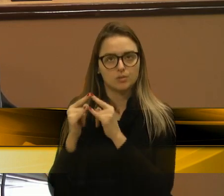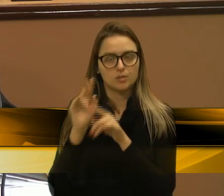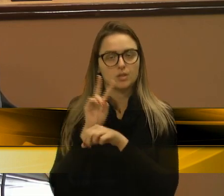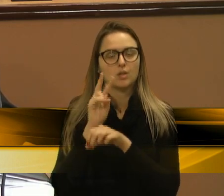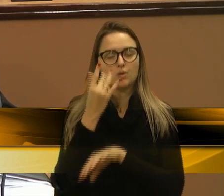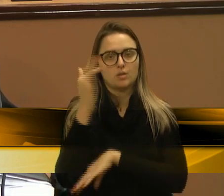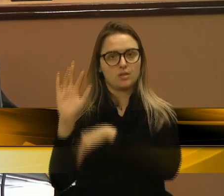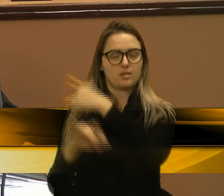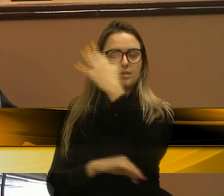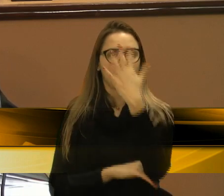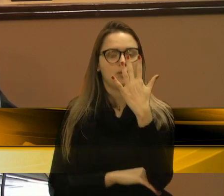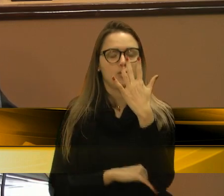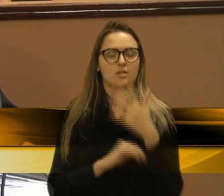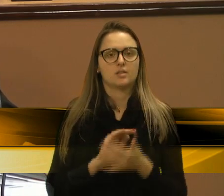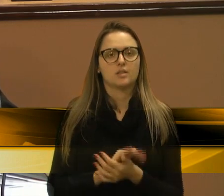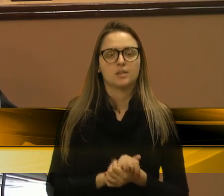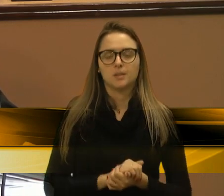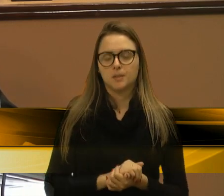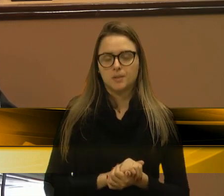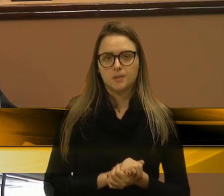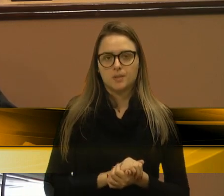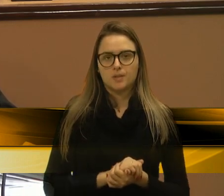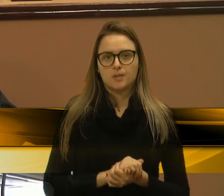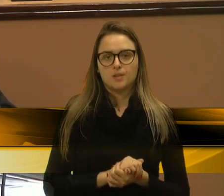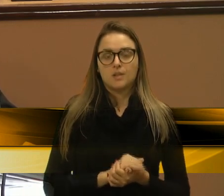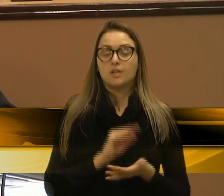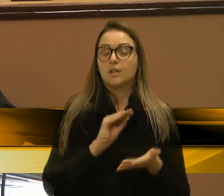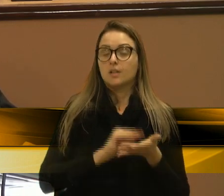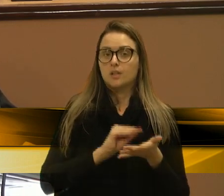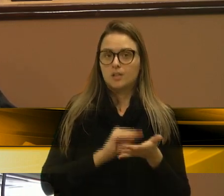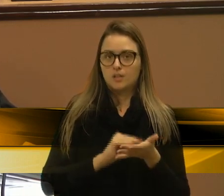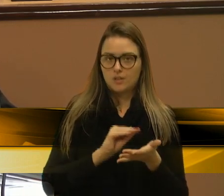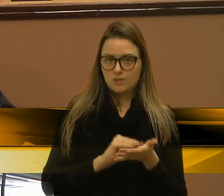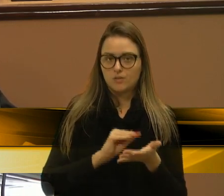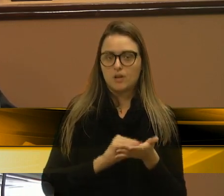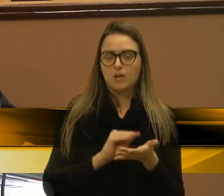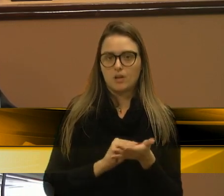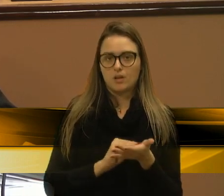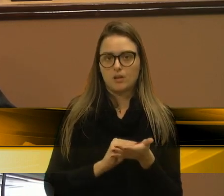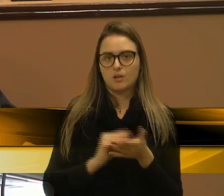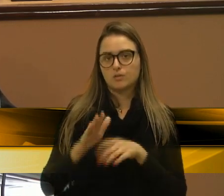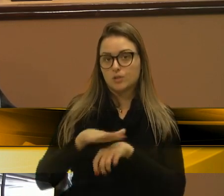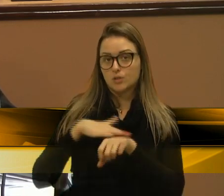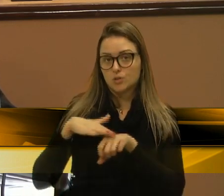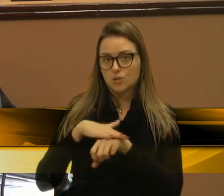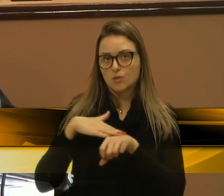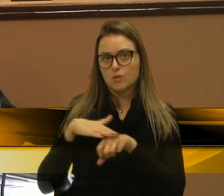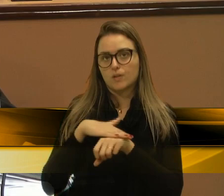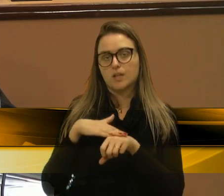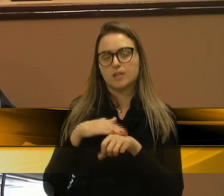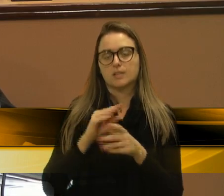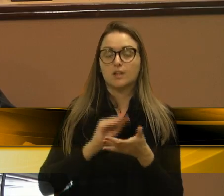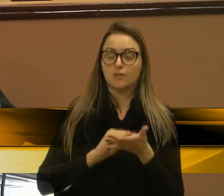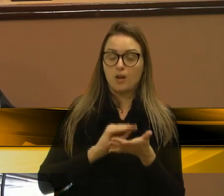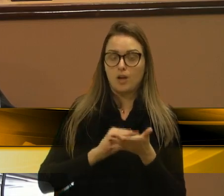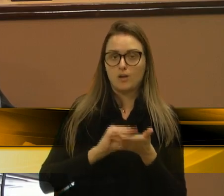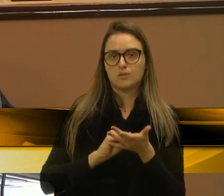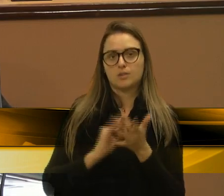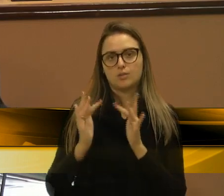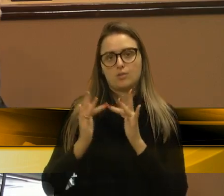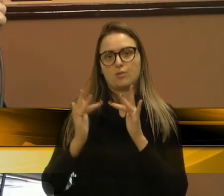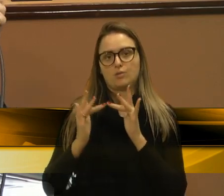percebe que está tendo essa falta, nesse momento aí, de conversas, de pressão lá também, para a coisa andar.